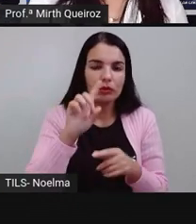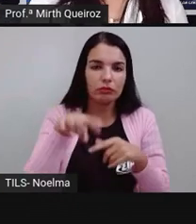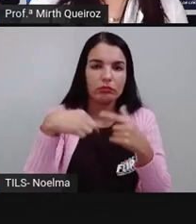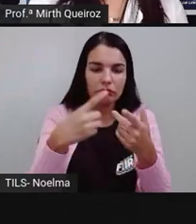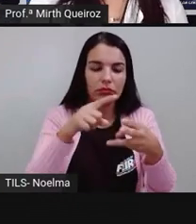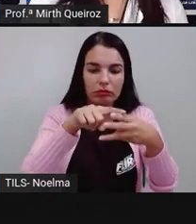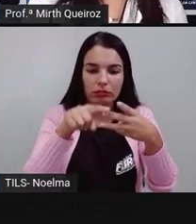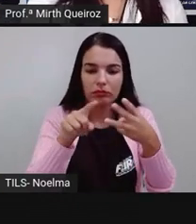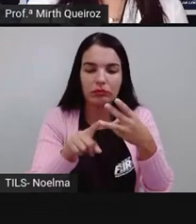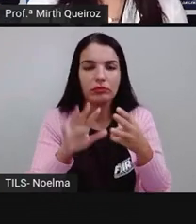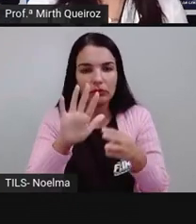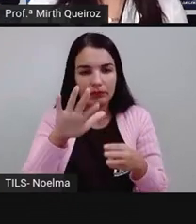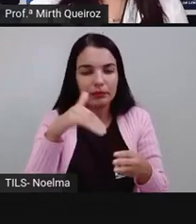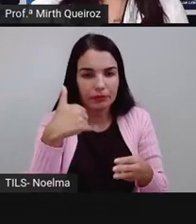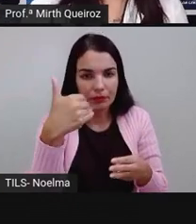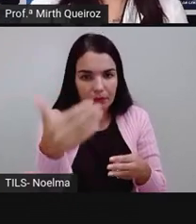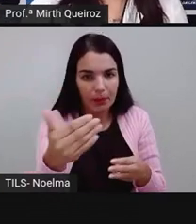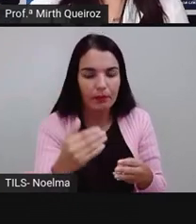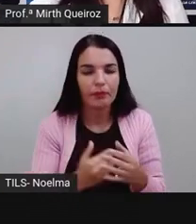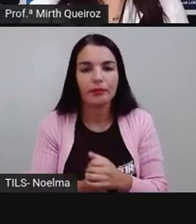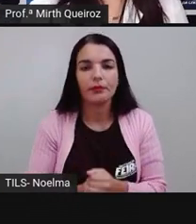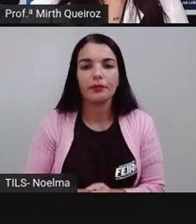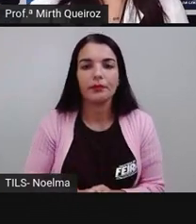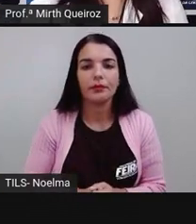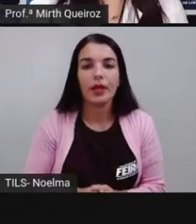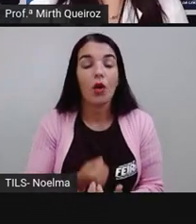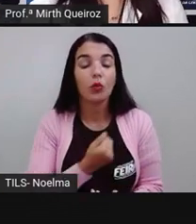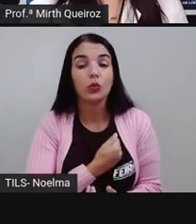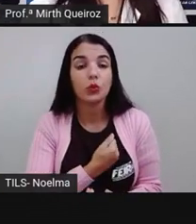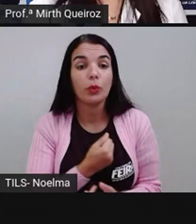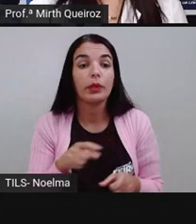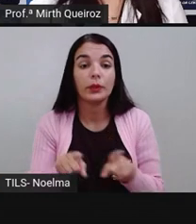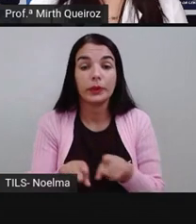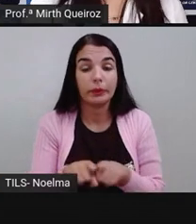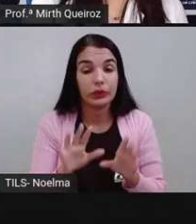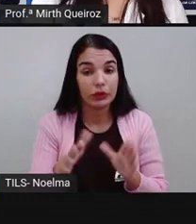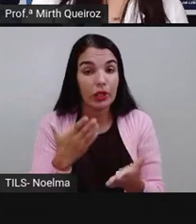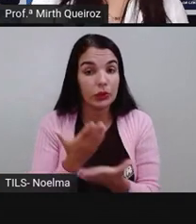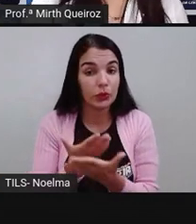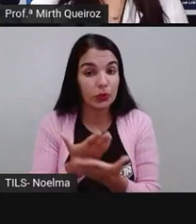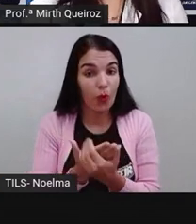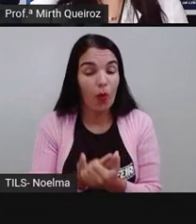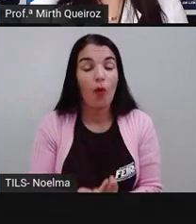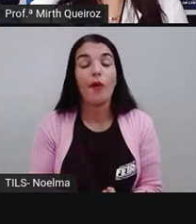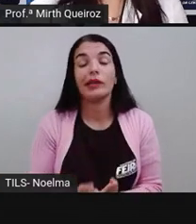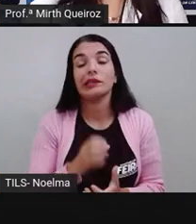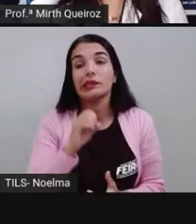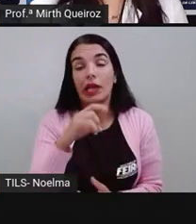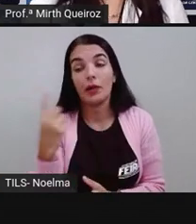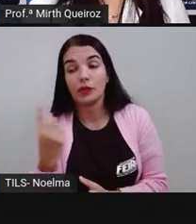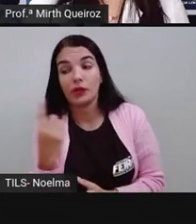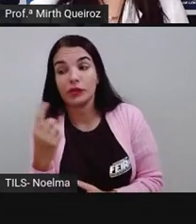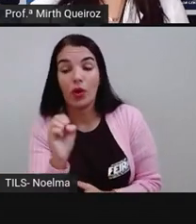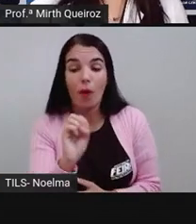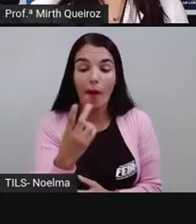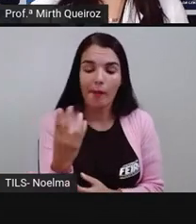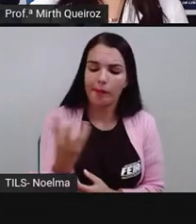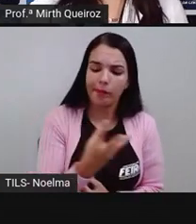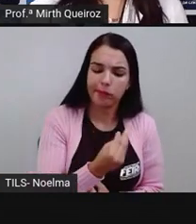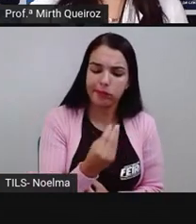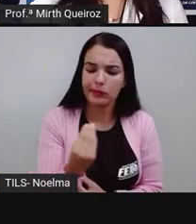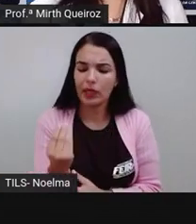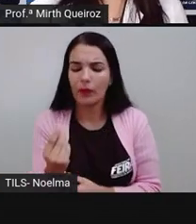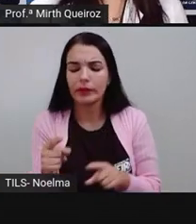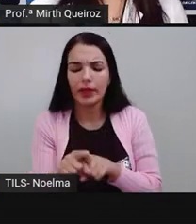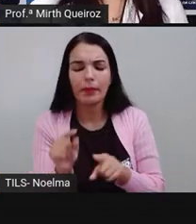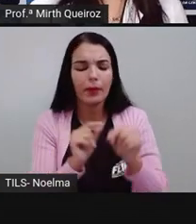Indicativo, subjuntivo. Mais para frente, a gente vai falar sobre ele. O número que a gente já estudou. Se está no plural, se está no singular. E as pessoas